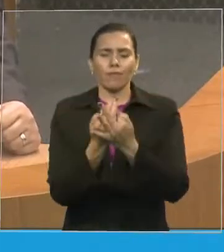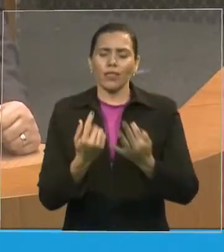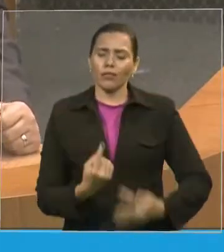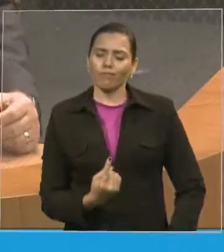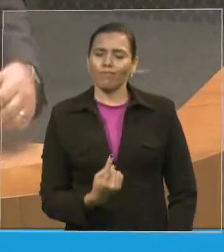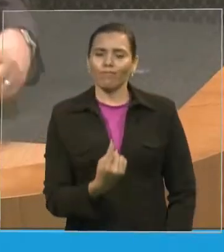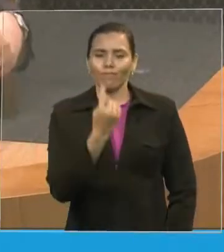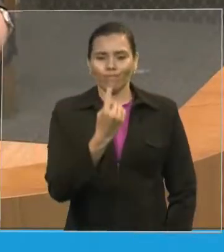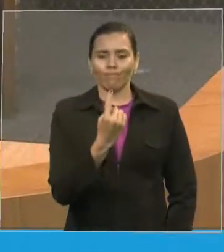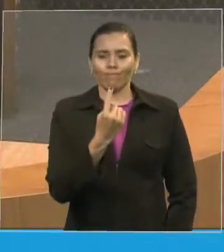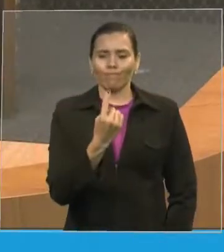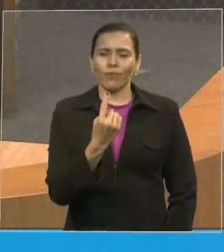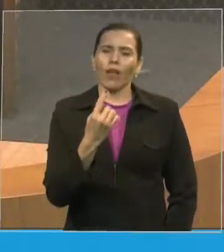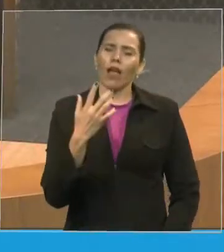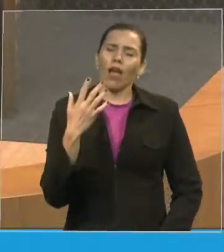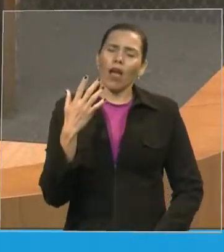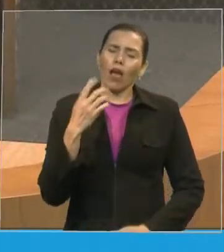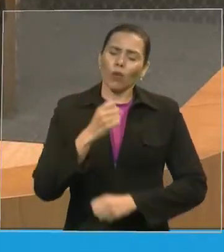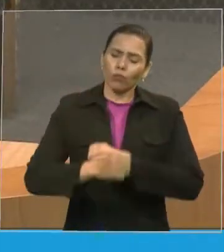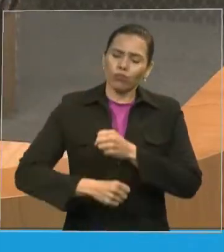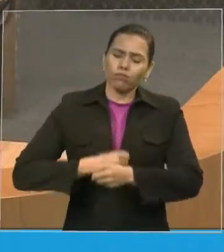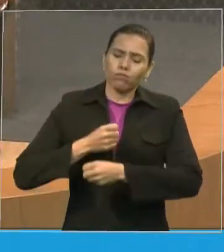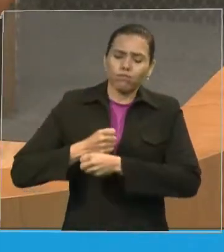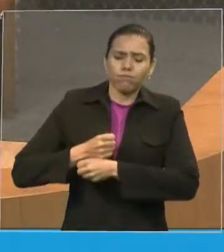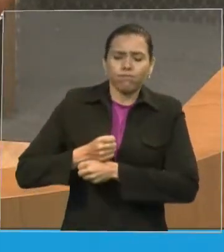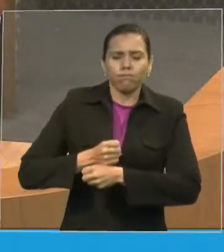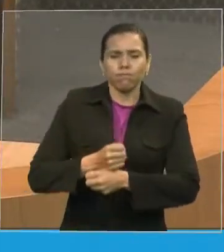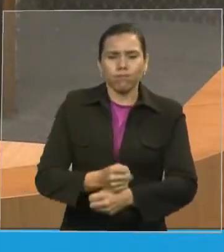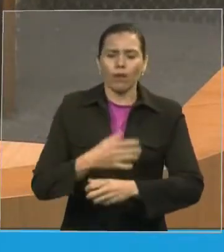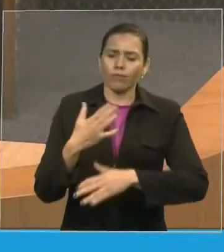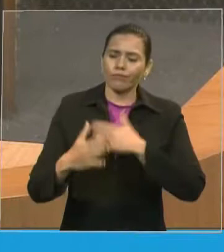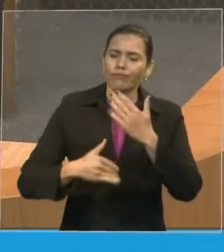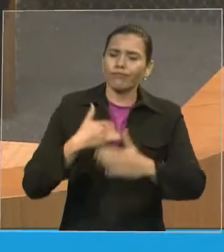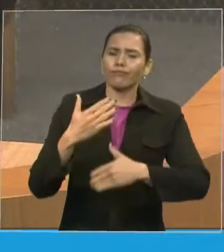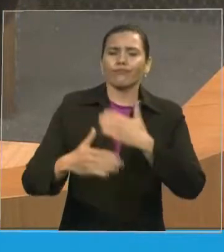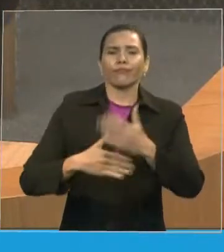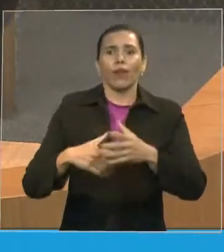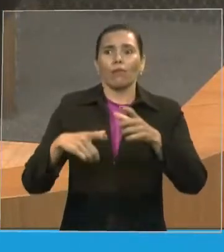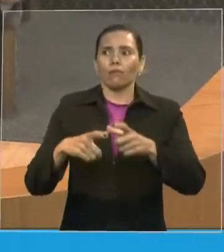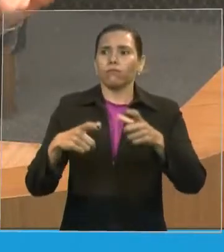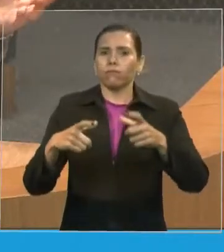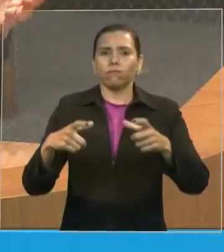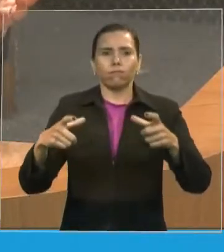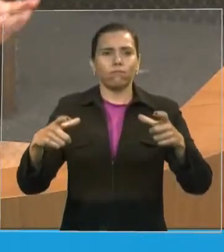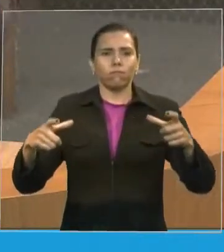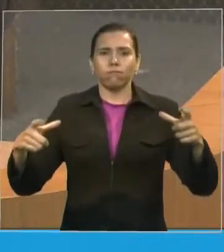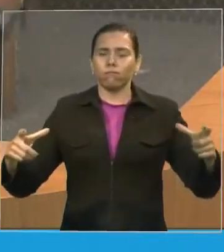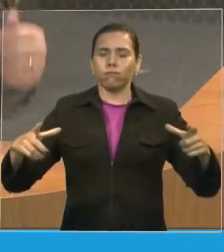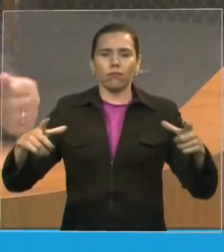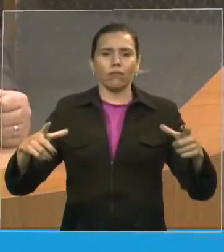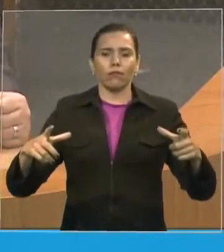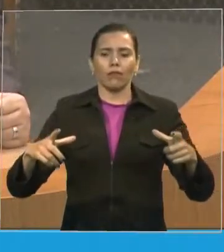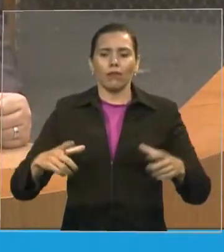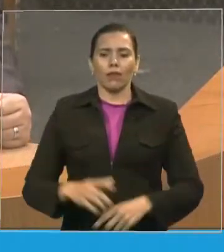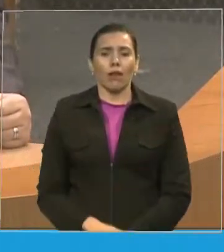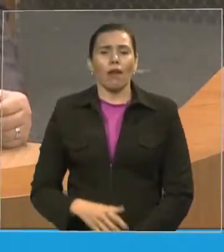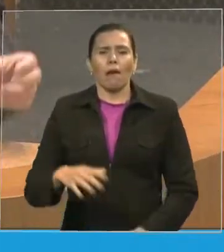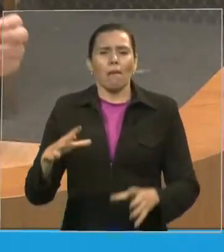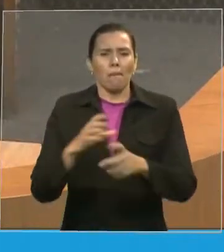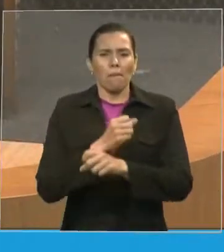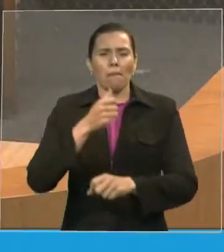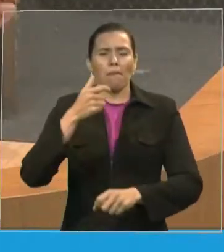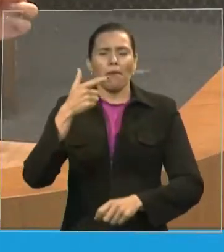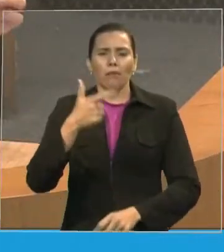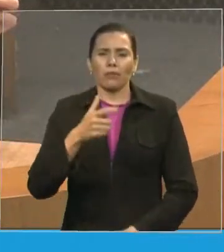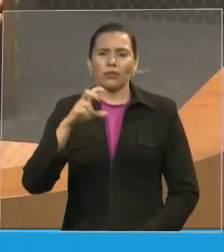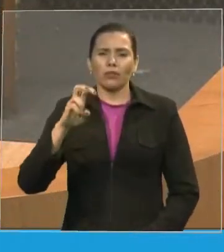tempo, vai se organizando, porque cresceu muito, é maior do que vários países do mundo, 25 milhões, e vai